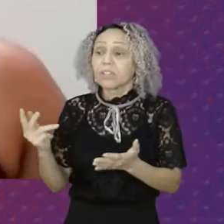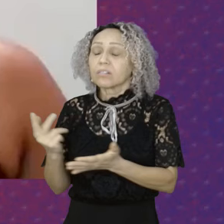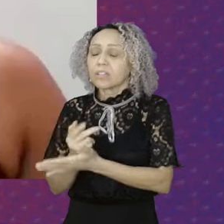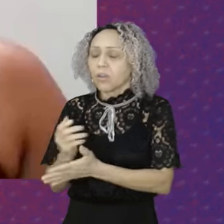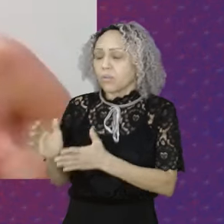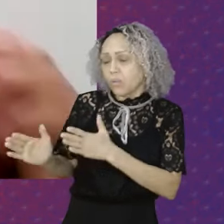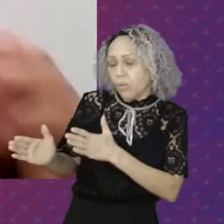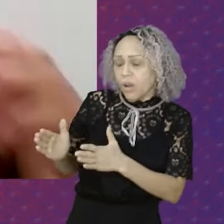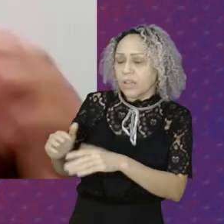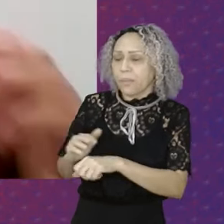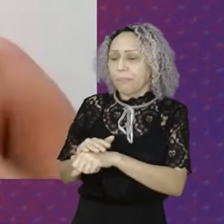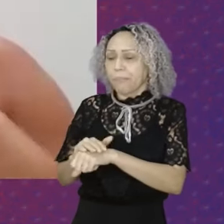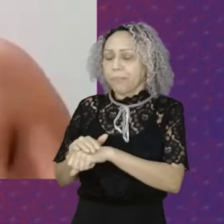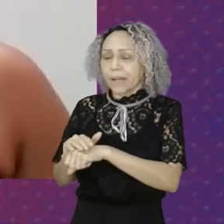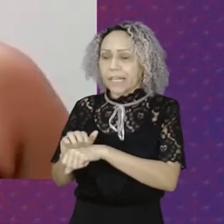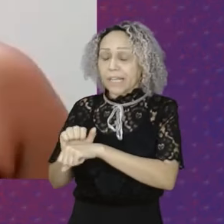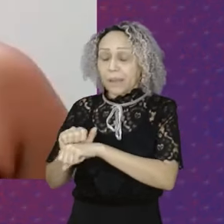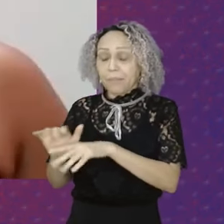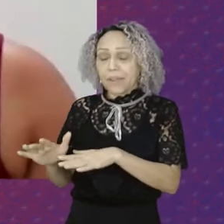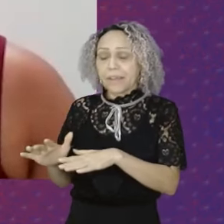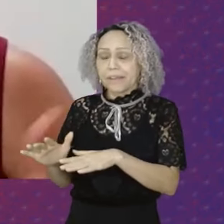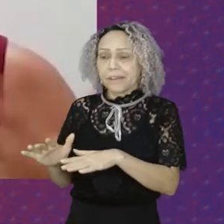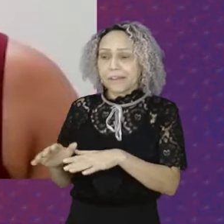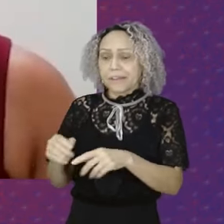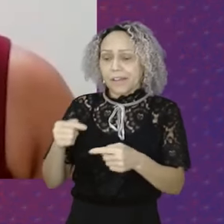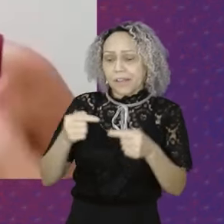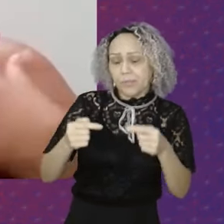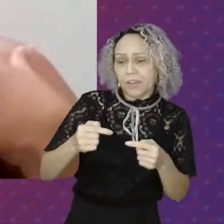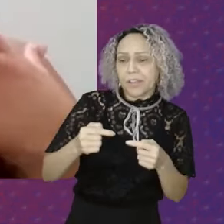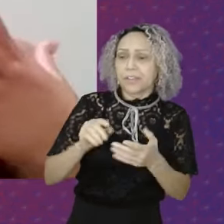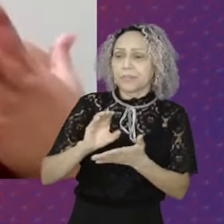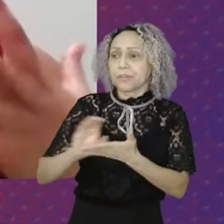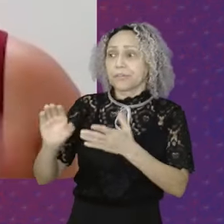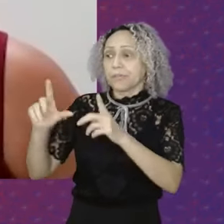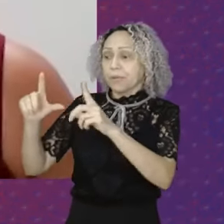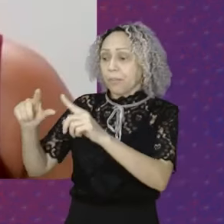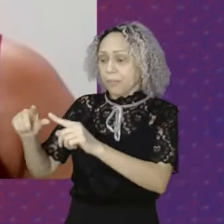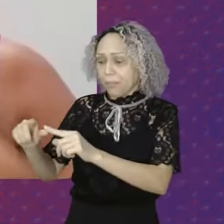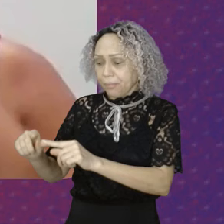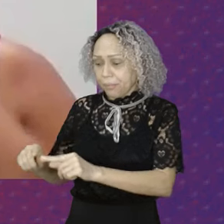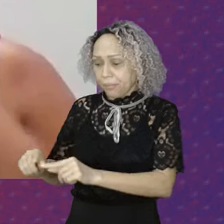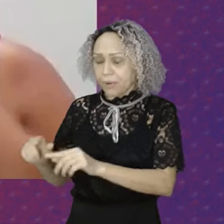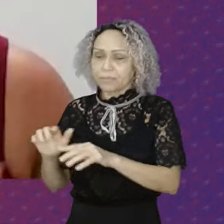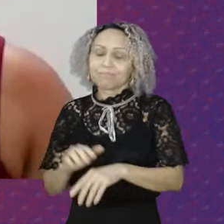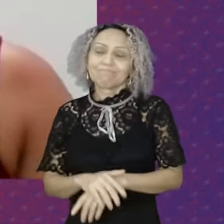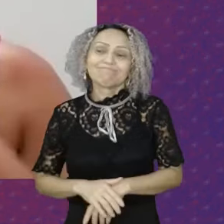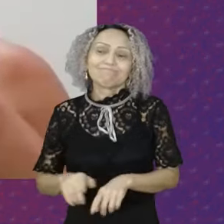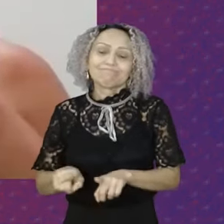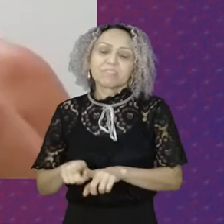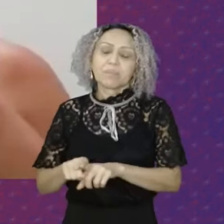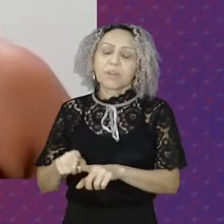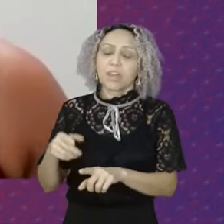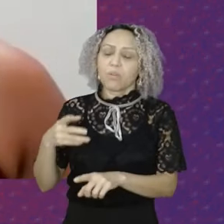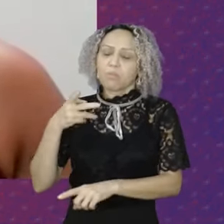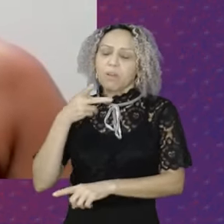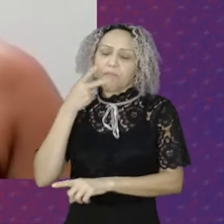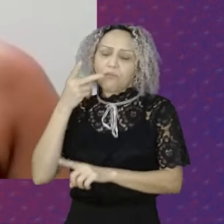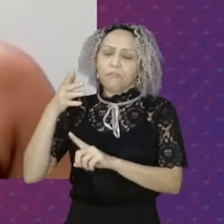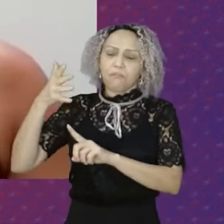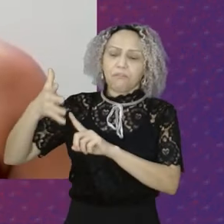enfraquecidas Isso aliado ao aumento De um discurso conservador Ultraconservador